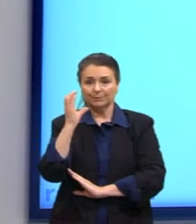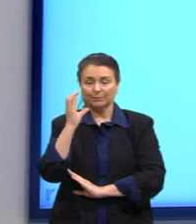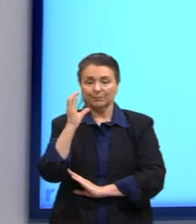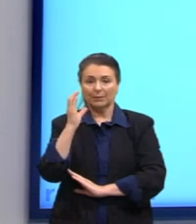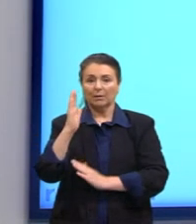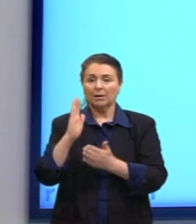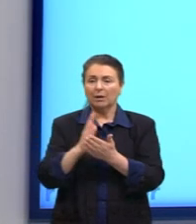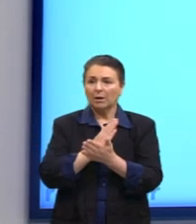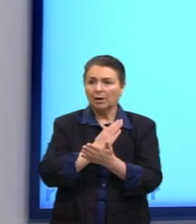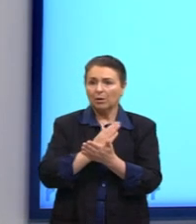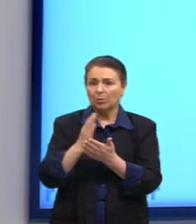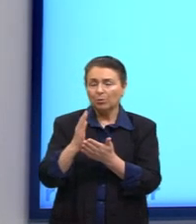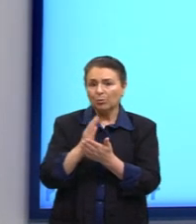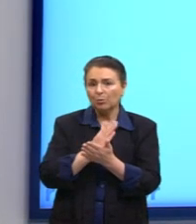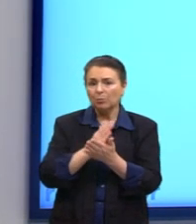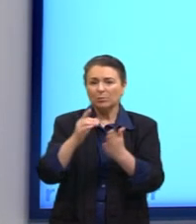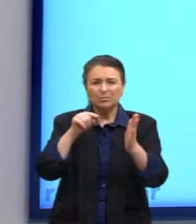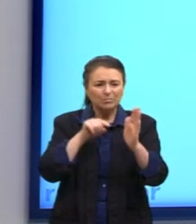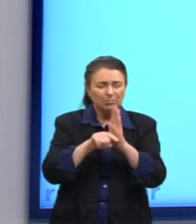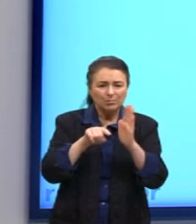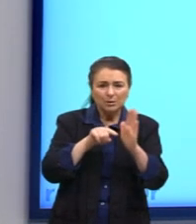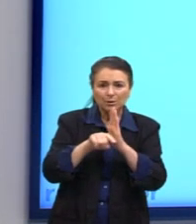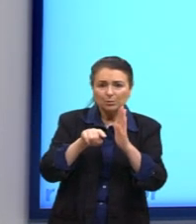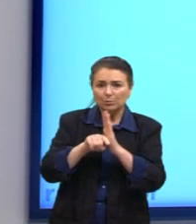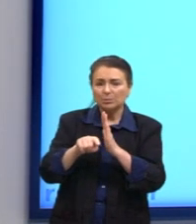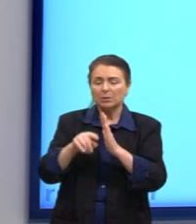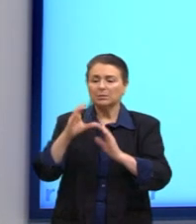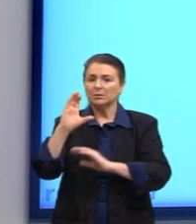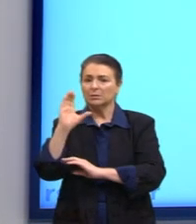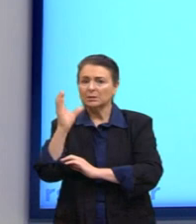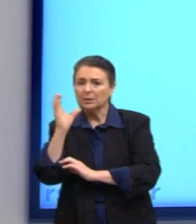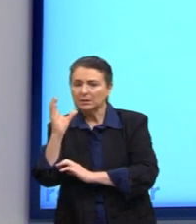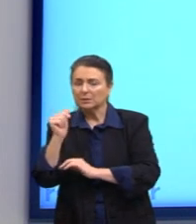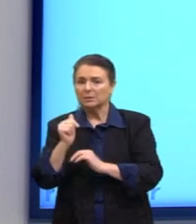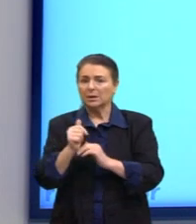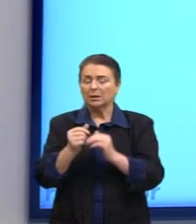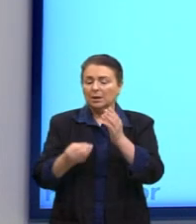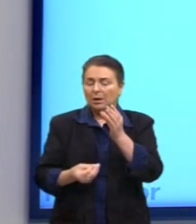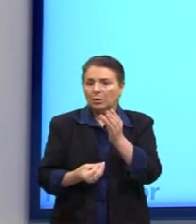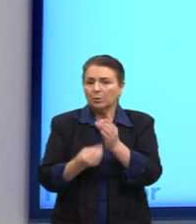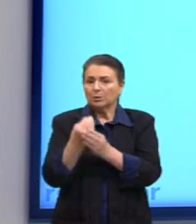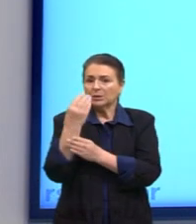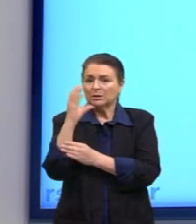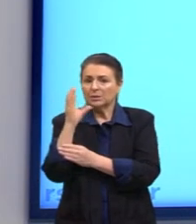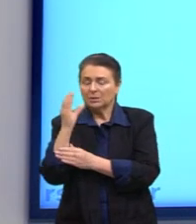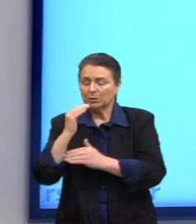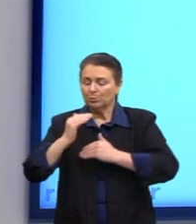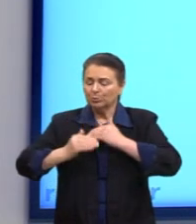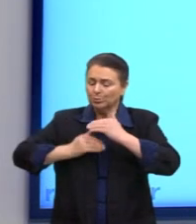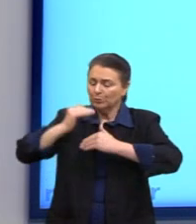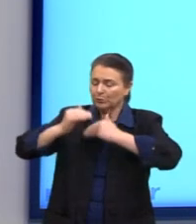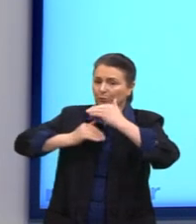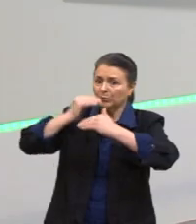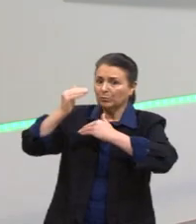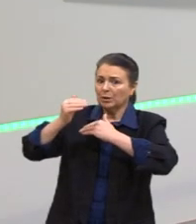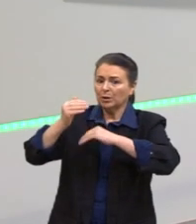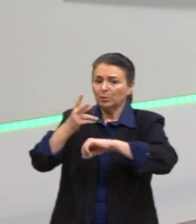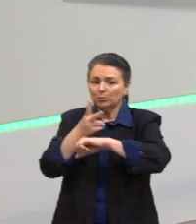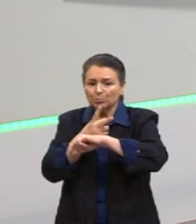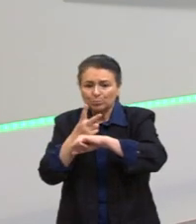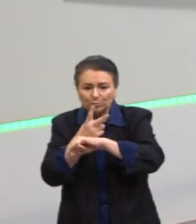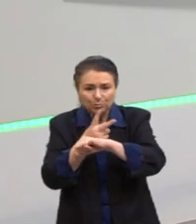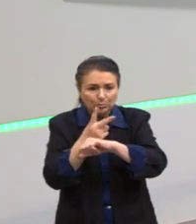Trago então aqui alguns questionamentos sobre a ciência, sobre a origem da ciência, o seu desenvolvimento, as suas buscas,